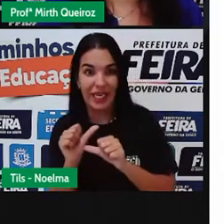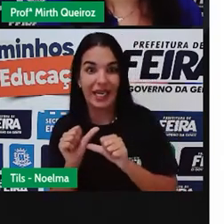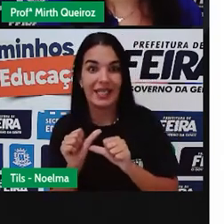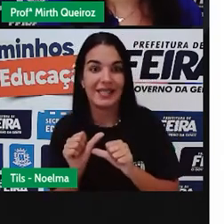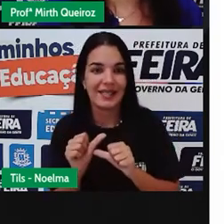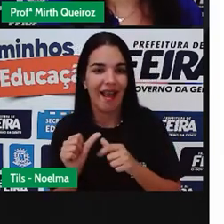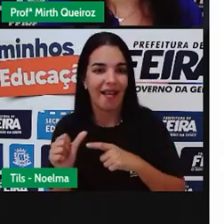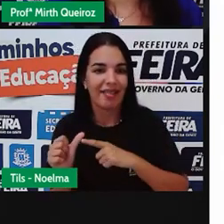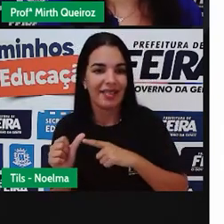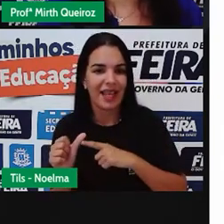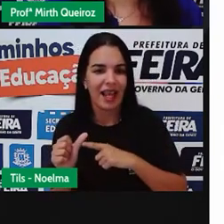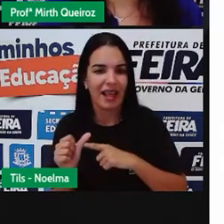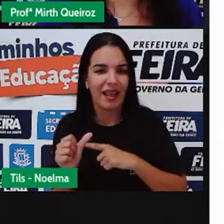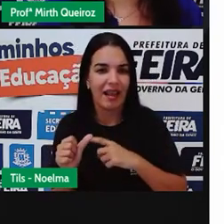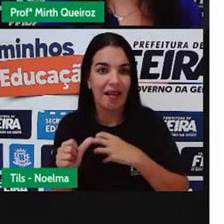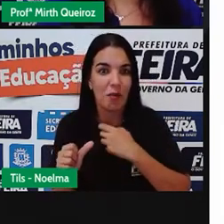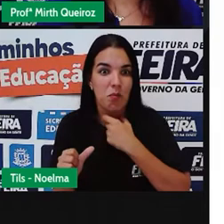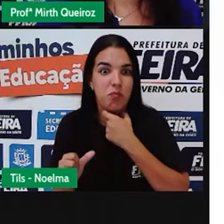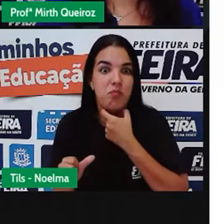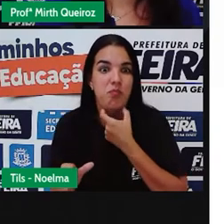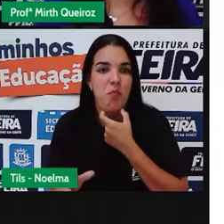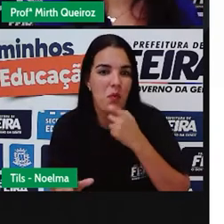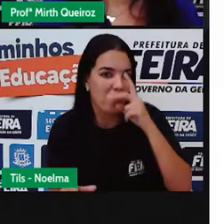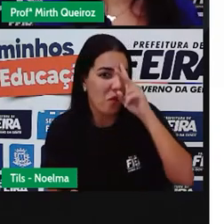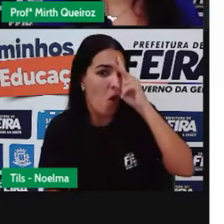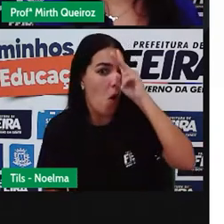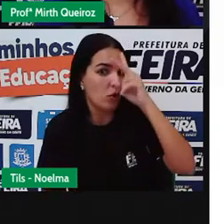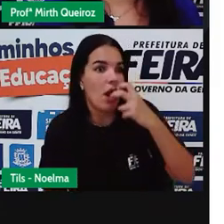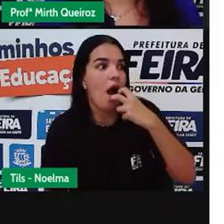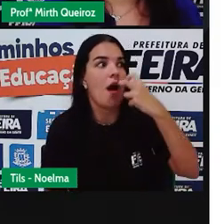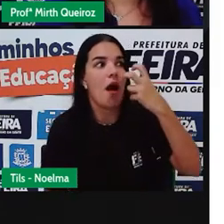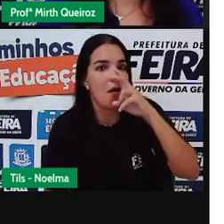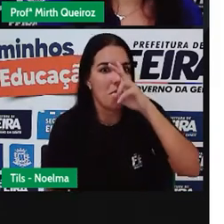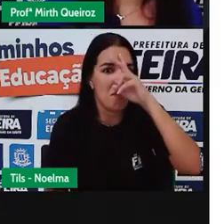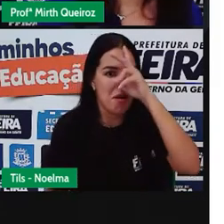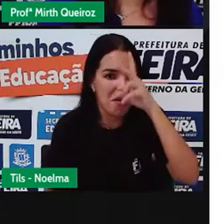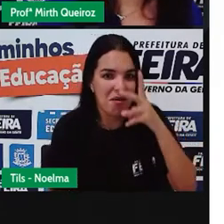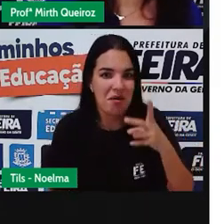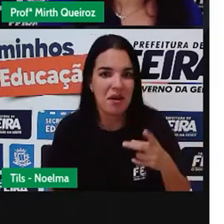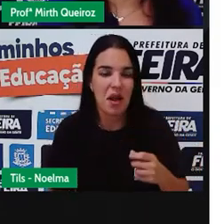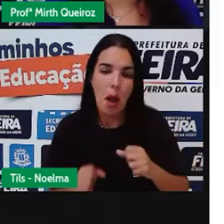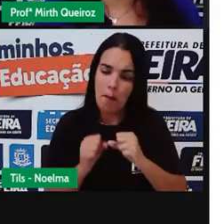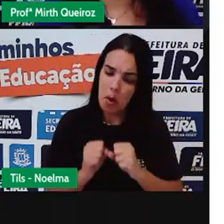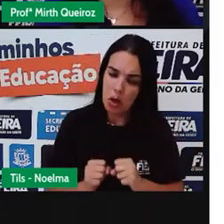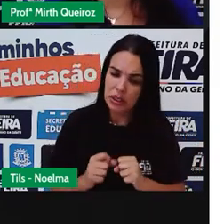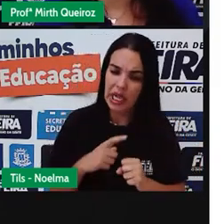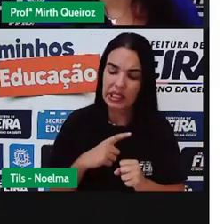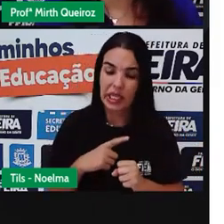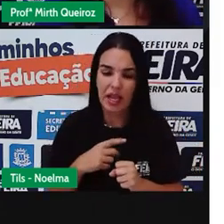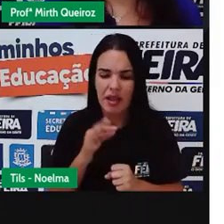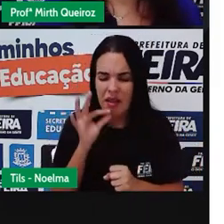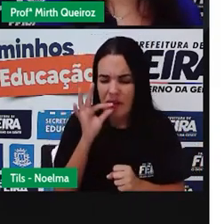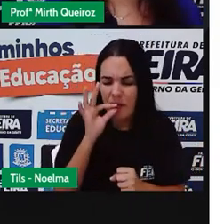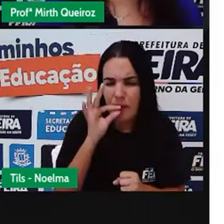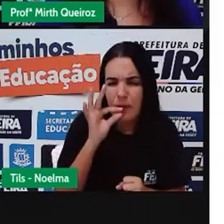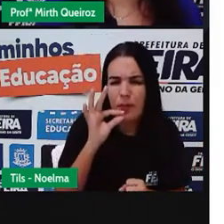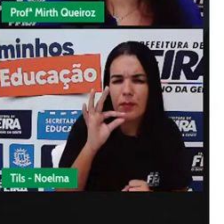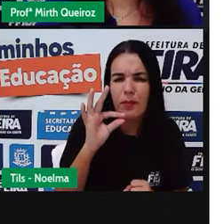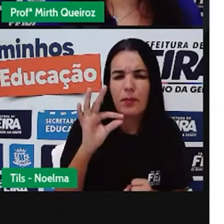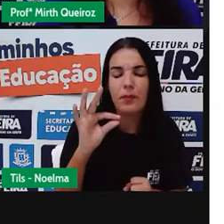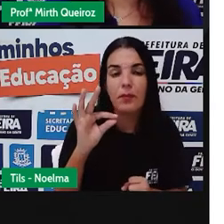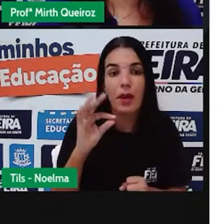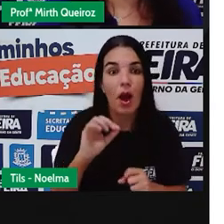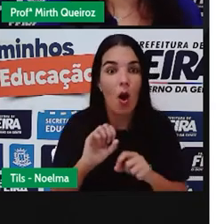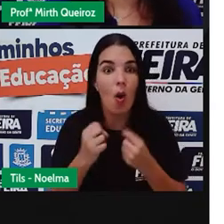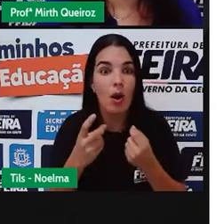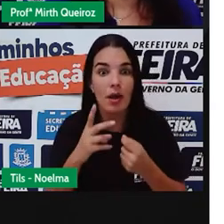na voz que está se tornando mais grave, então é normal ela de vez em quando ficar fina e de repente engrossar até se